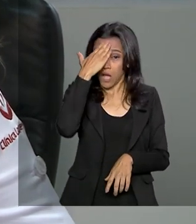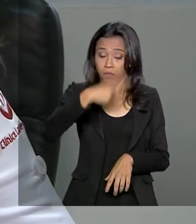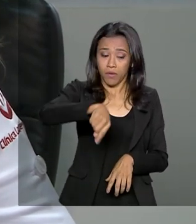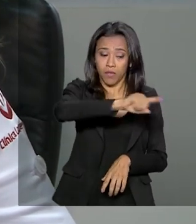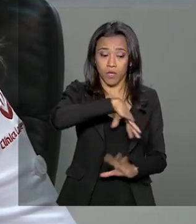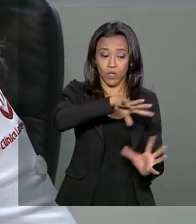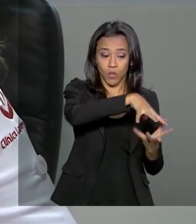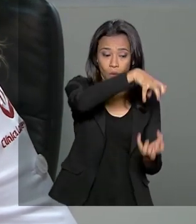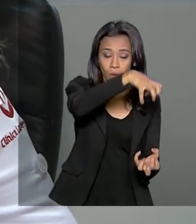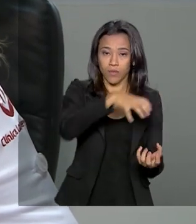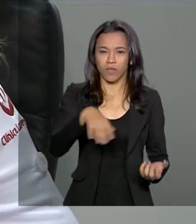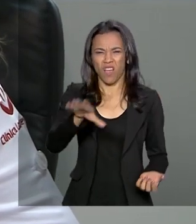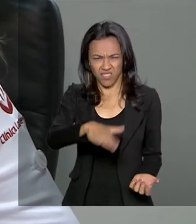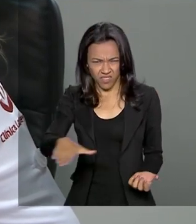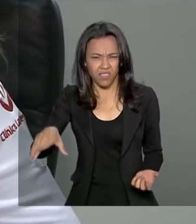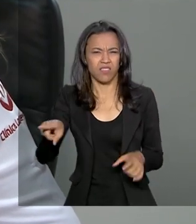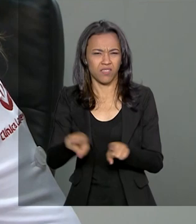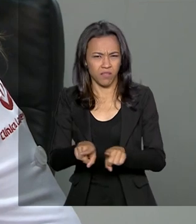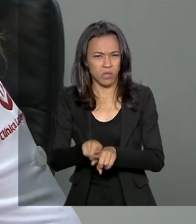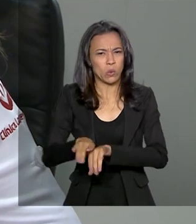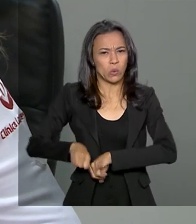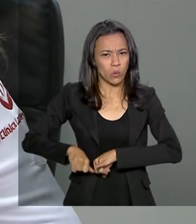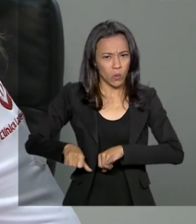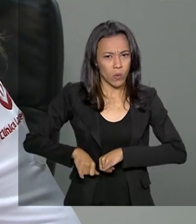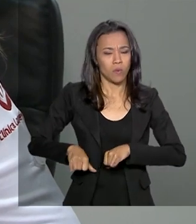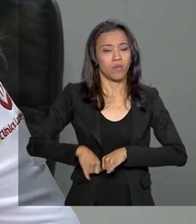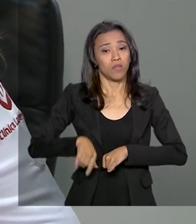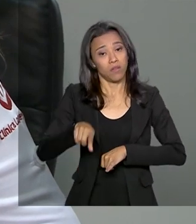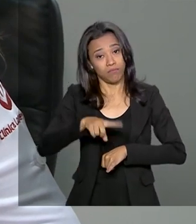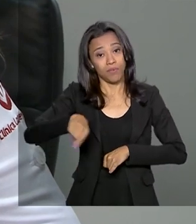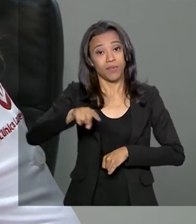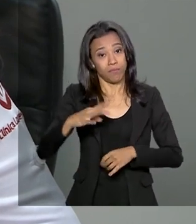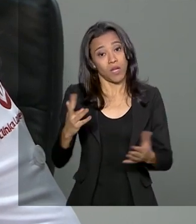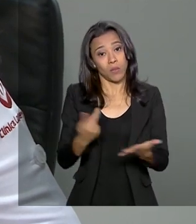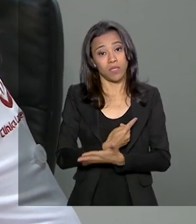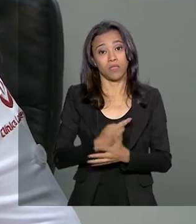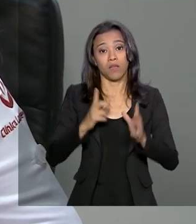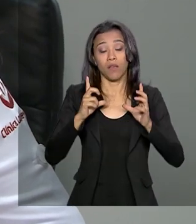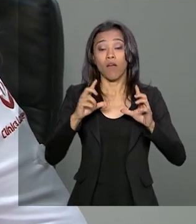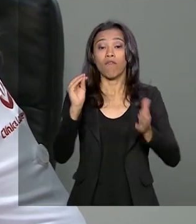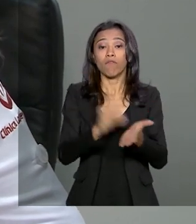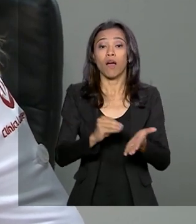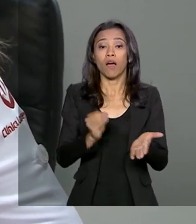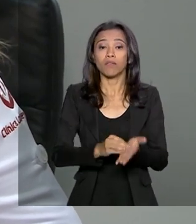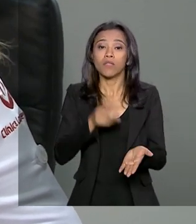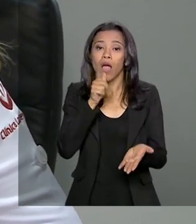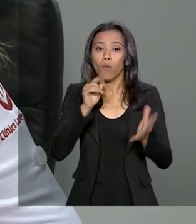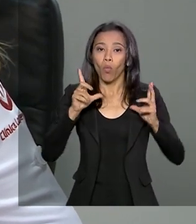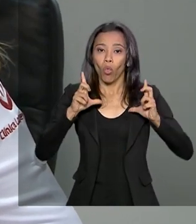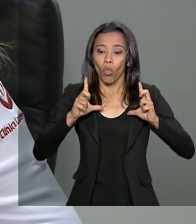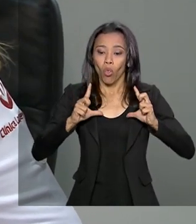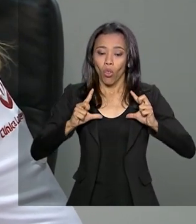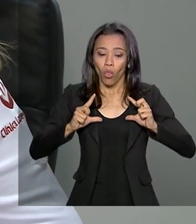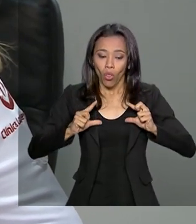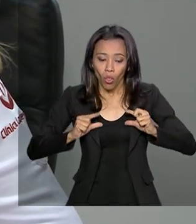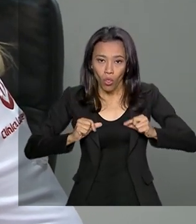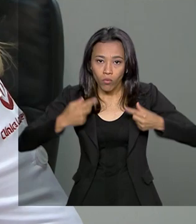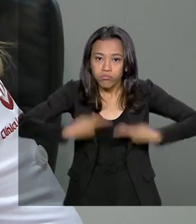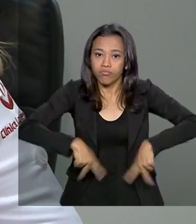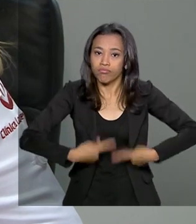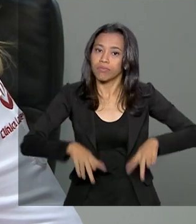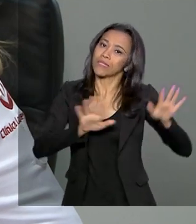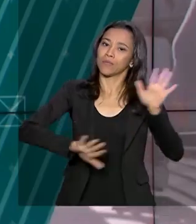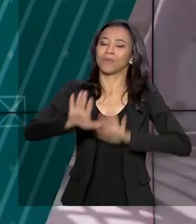as crianças são as mais afetadas, porque tem muito risco de desidratação. Então, essas duas populações têm que ser mais